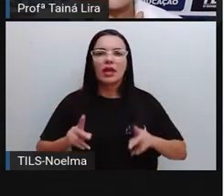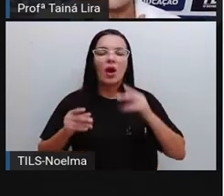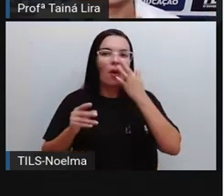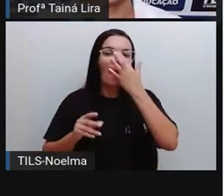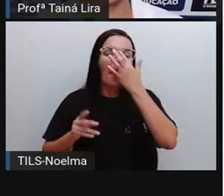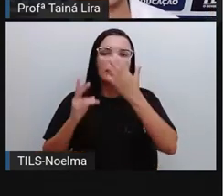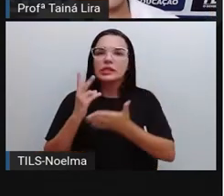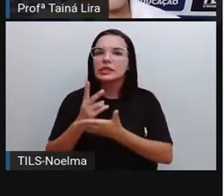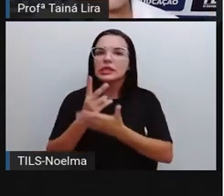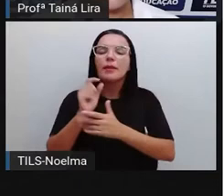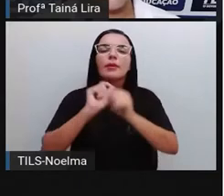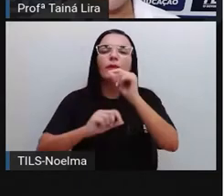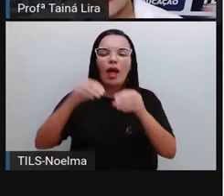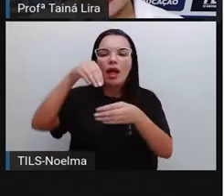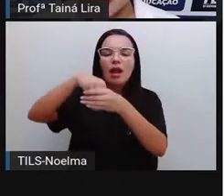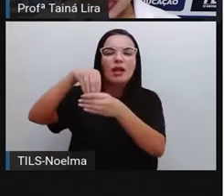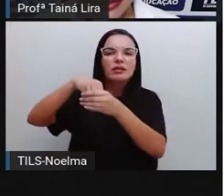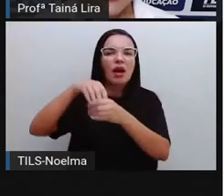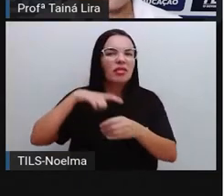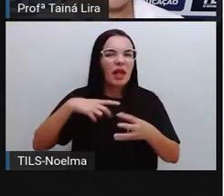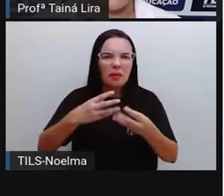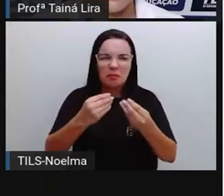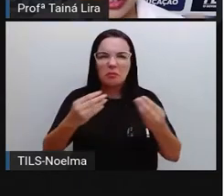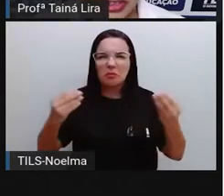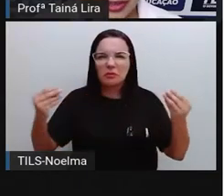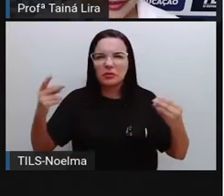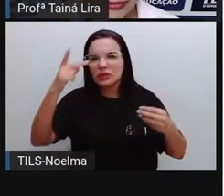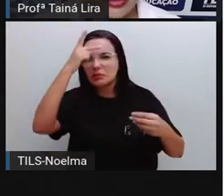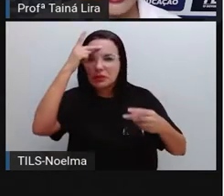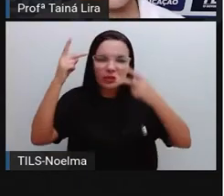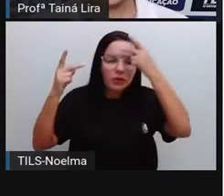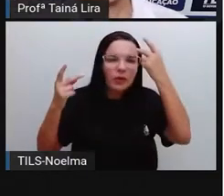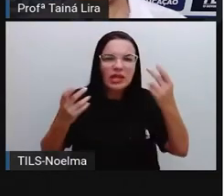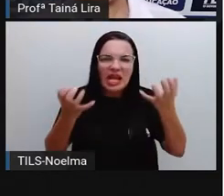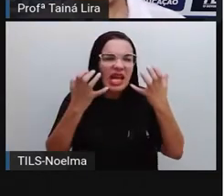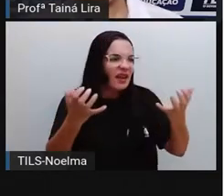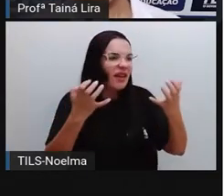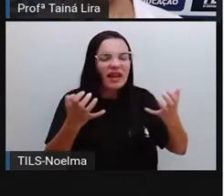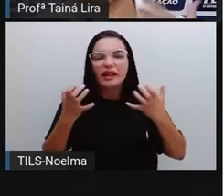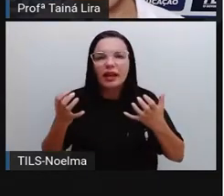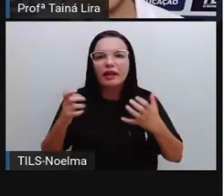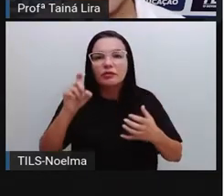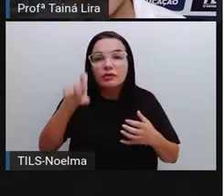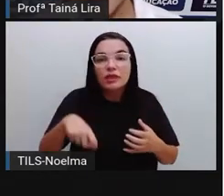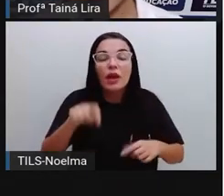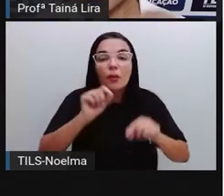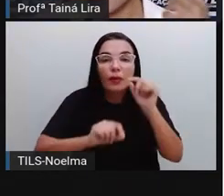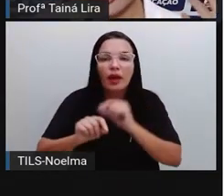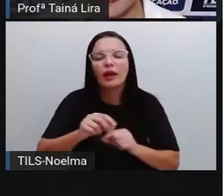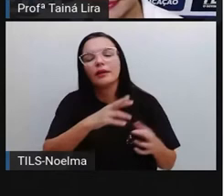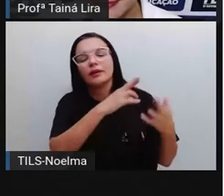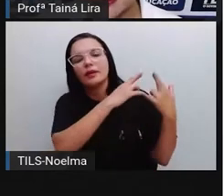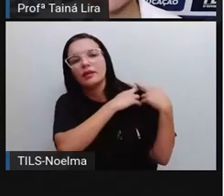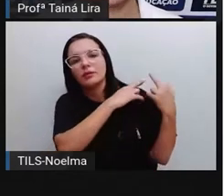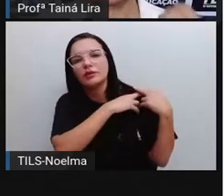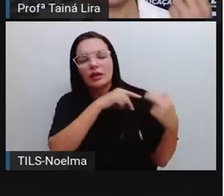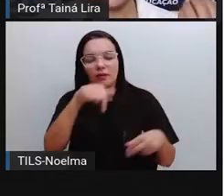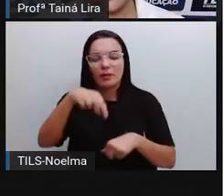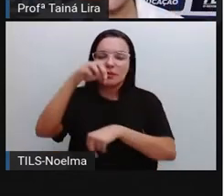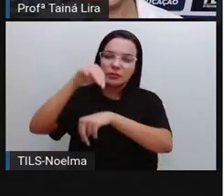Geralmente, né, nas eleições existem várias chapas, vários candidatos, e aí a população vai votar na chapa,